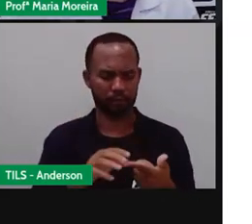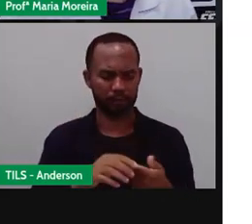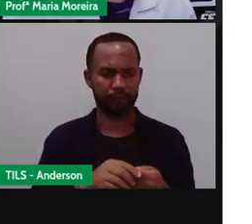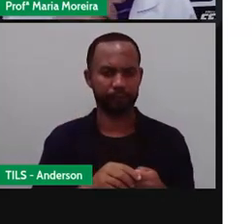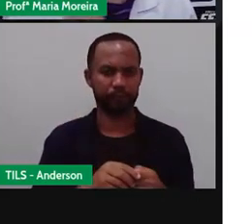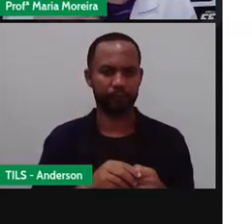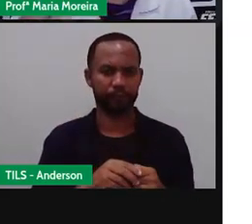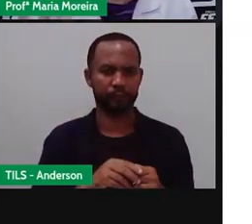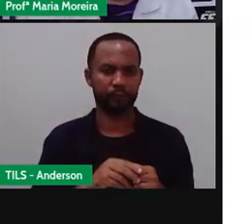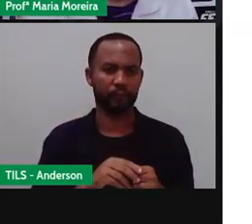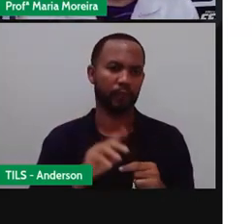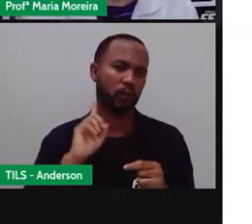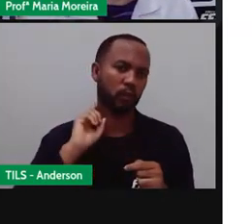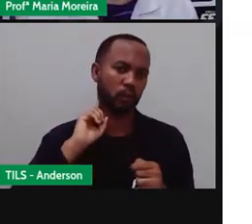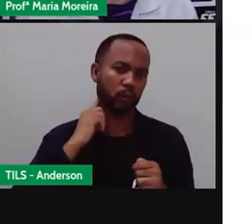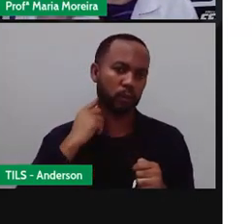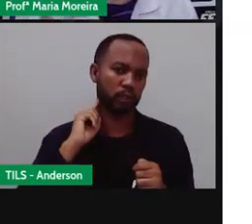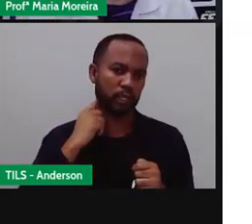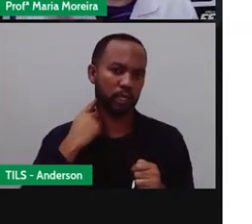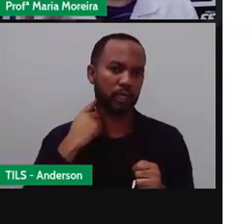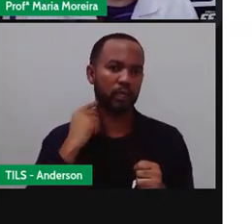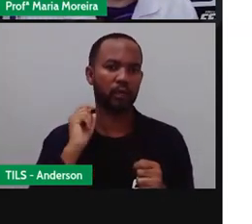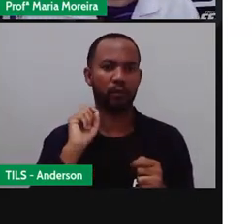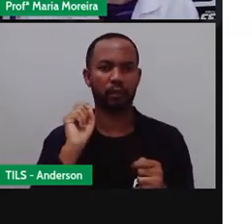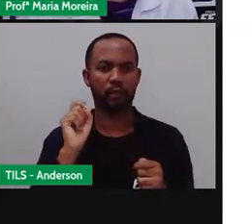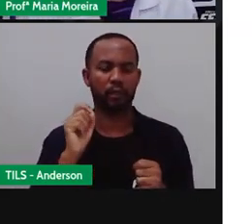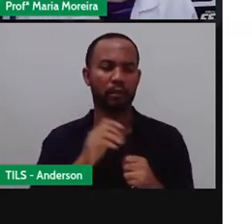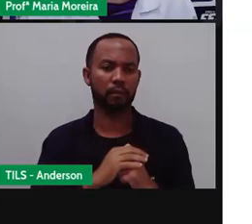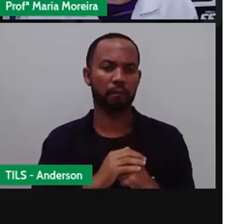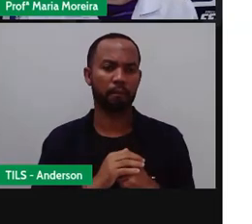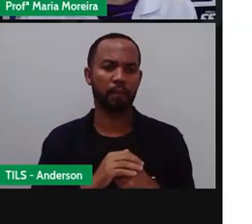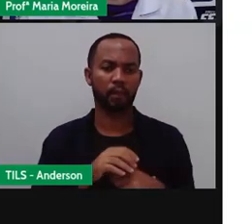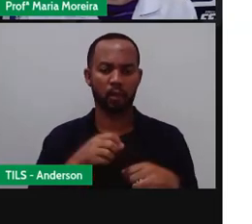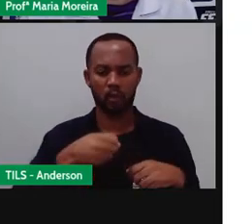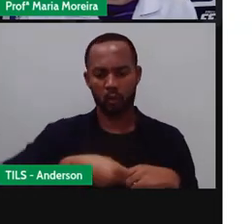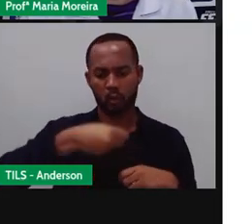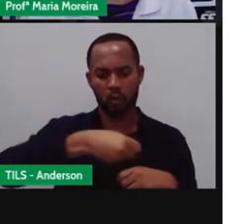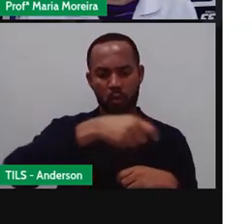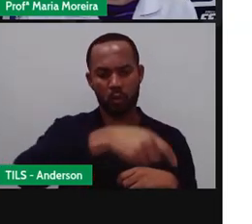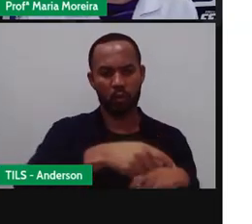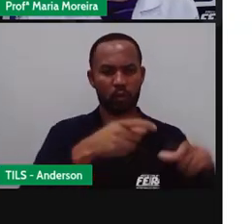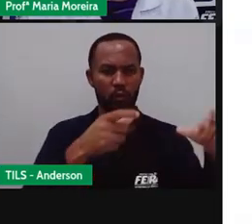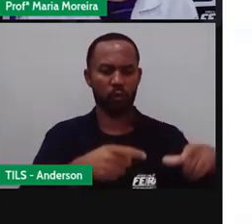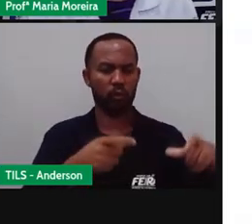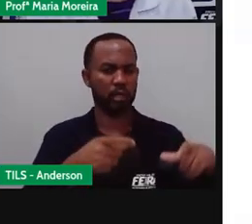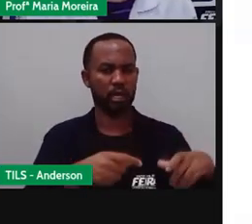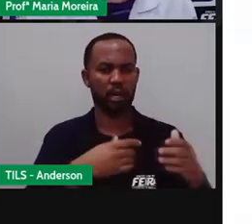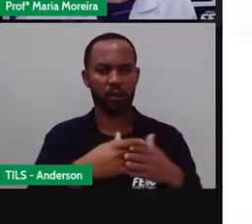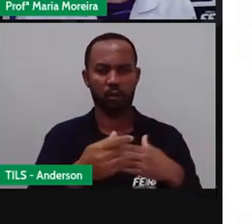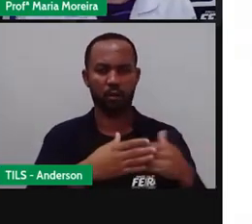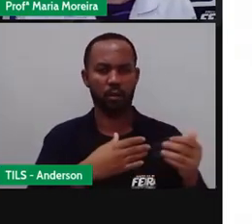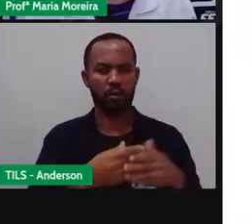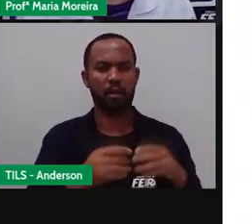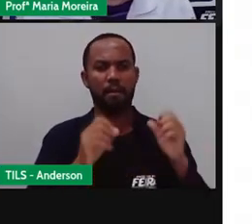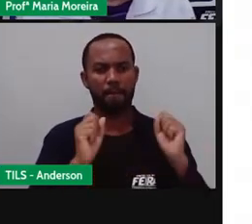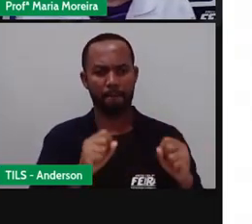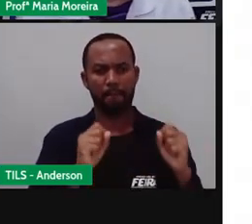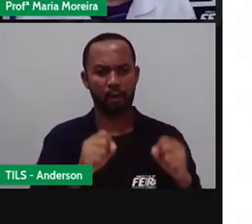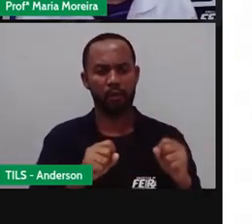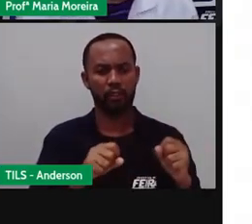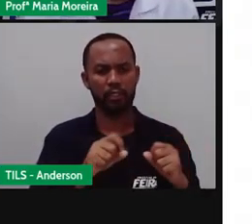e esse lixo aí Que vai colocar esses resíduos Esse lixo Que é colocado em um local inadequado Pode, né? No caso de